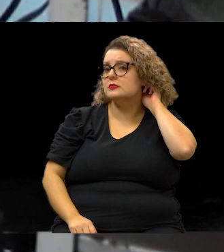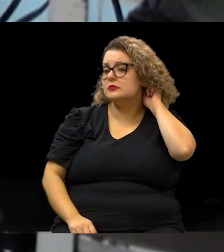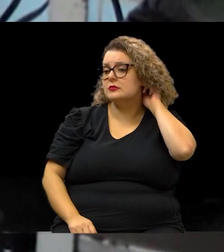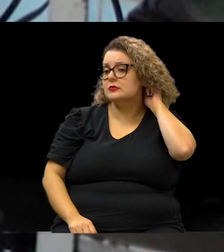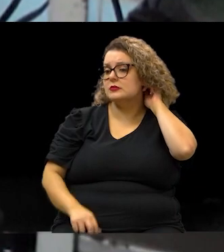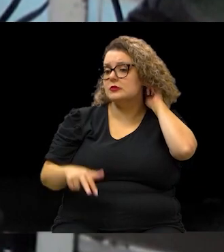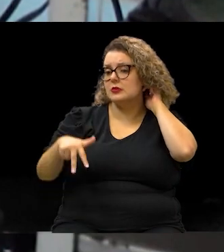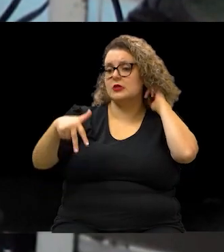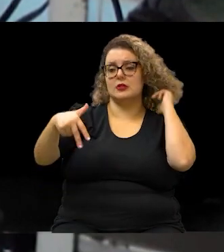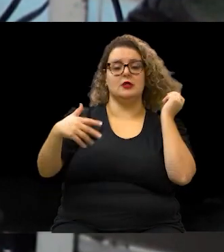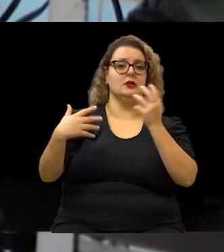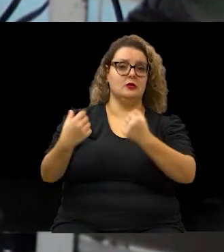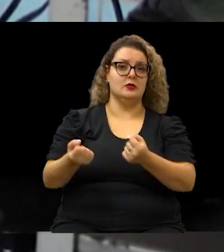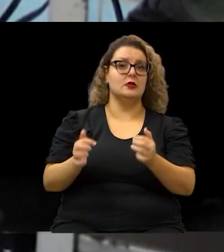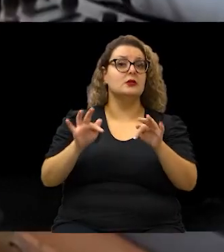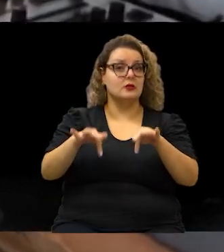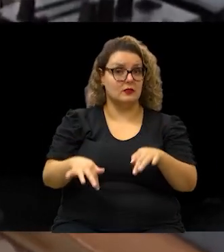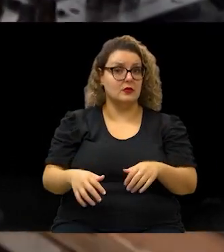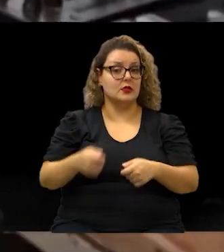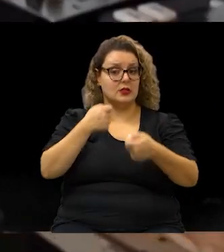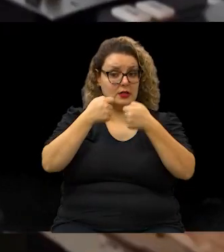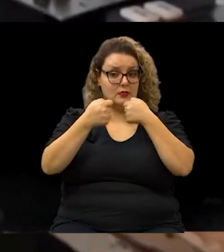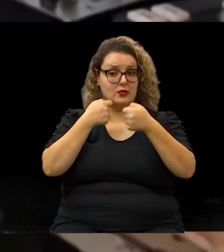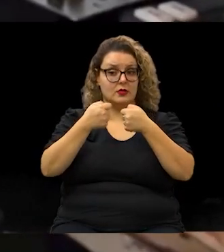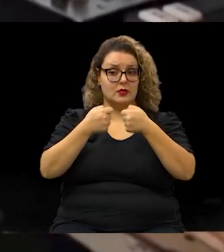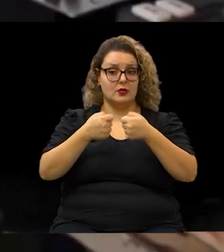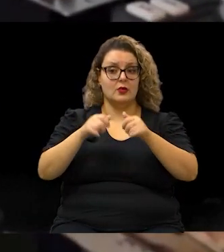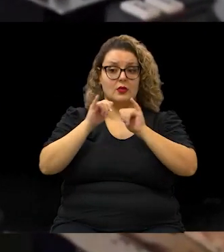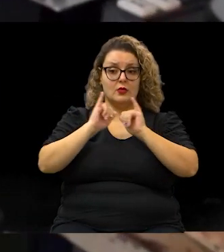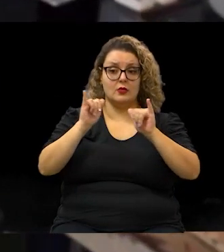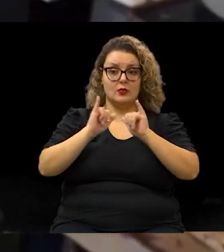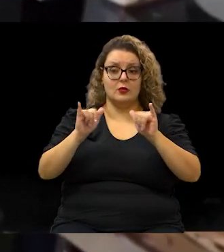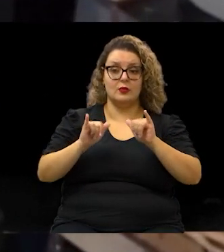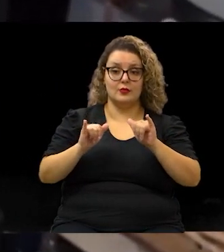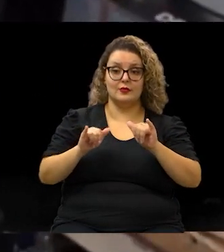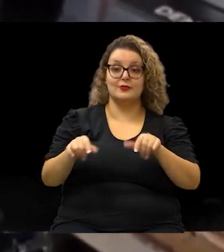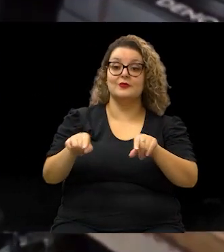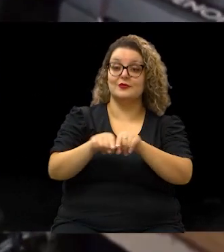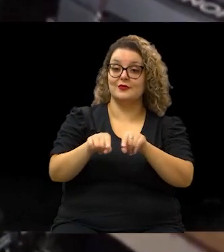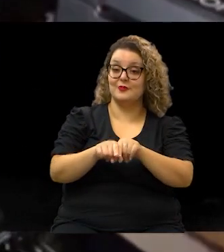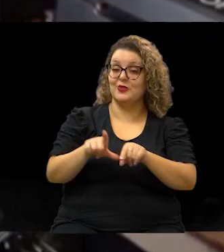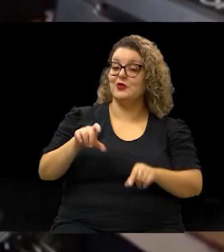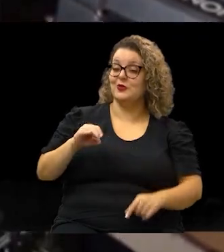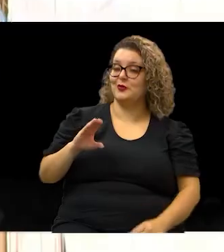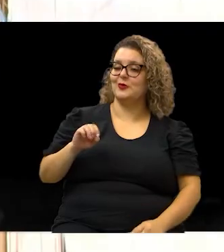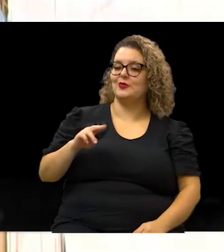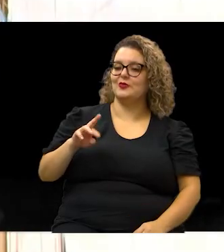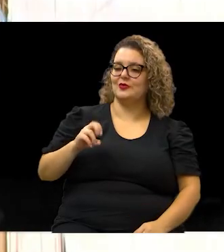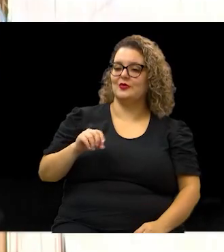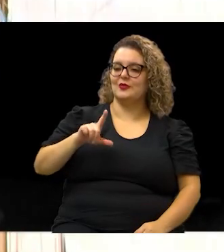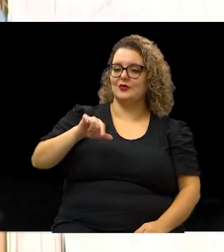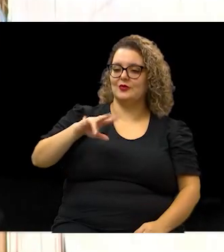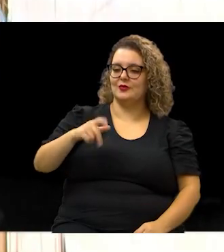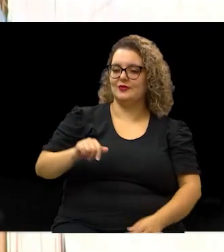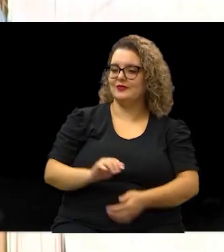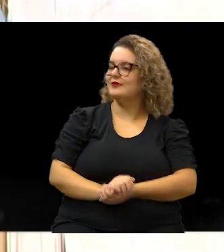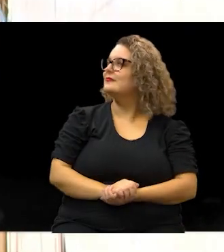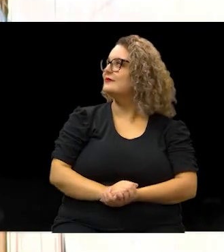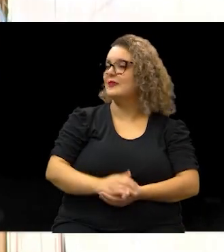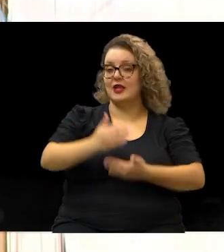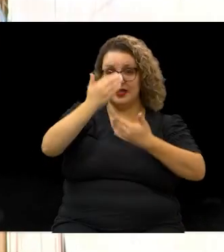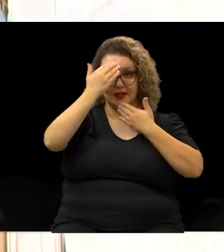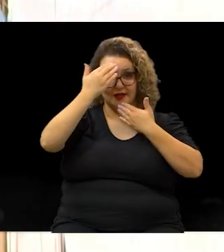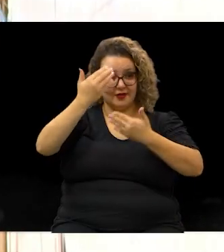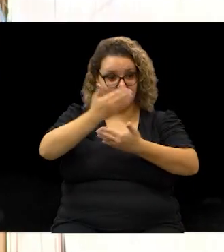Então a gente termina essa reportagem com uma mensagem do também locutor Luiz Fernando. Agradeço a vocês,